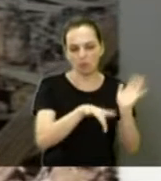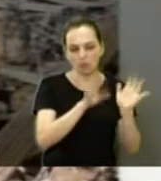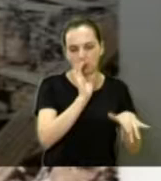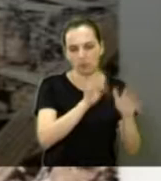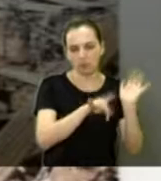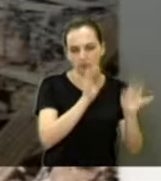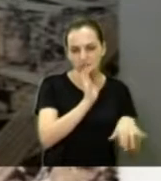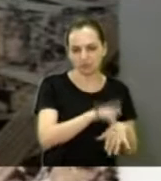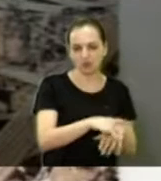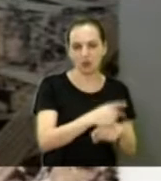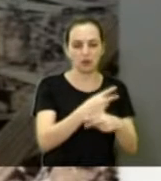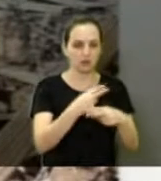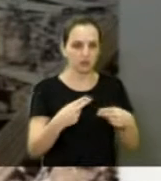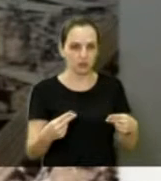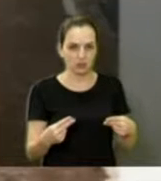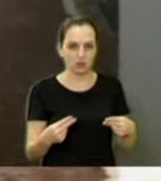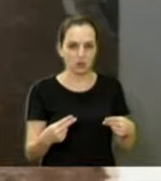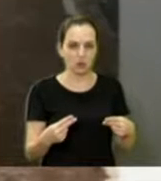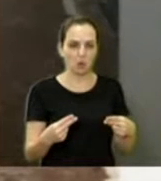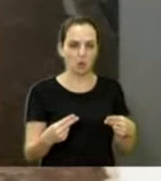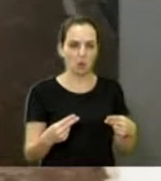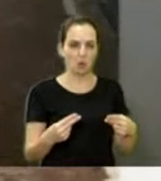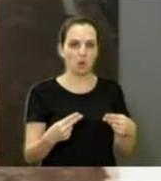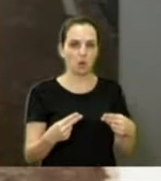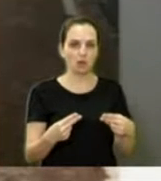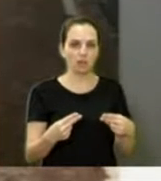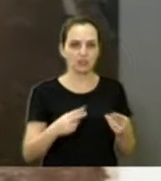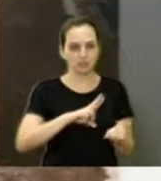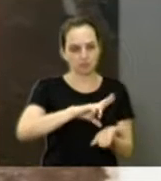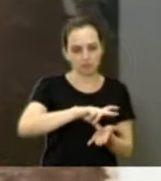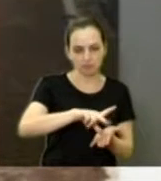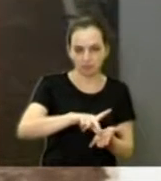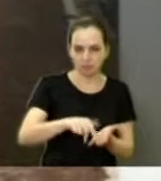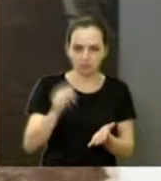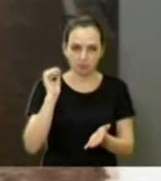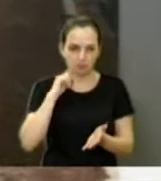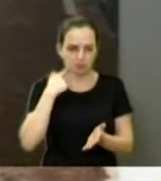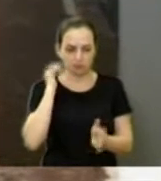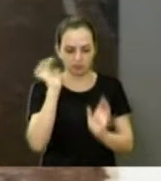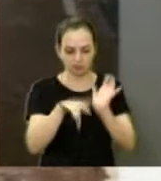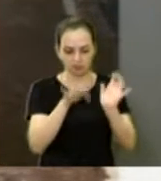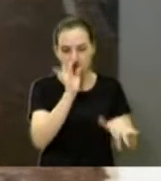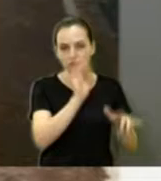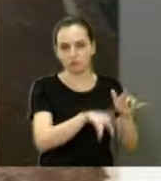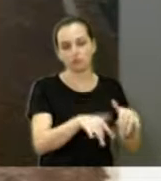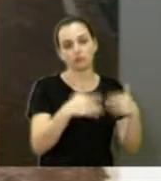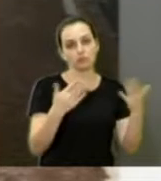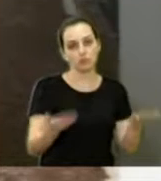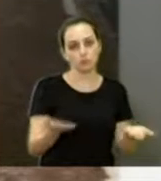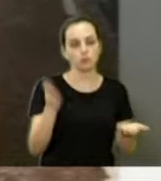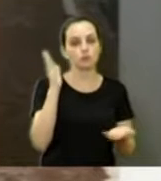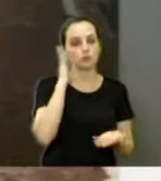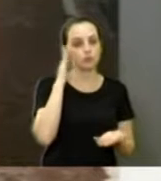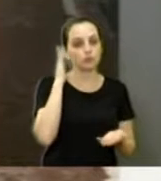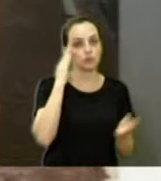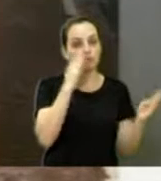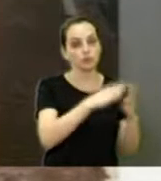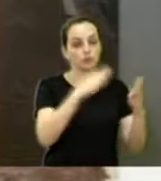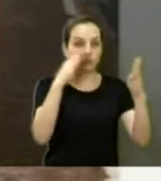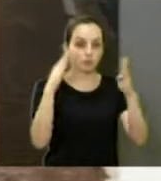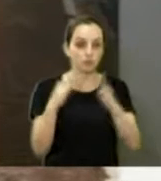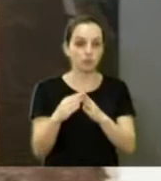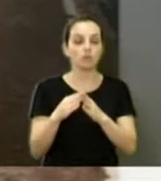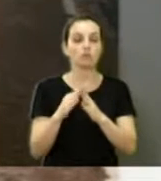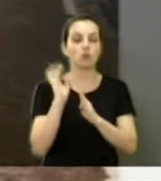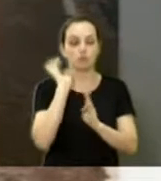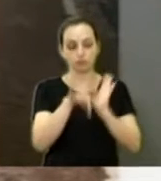Disseram que jogaram cachorro lá, morto, resto de comida. E você sabe que a vizinhança abusa quem